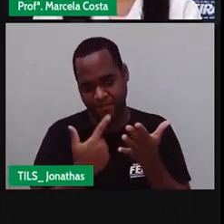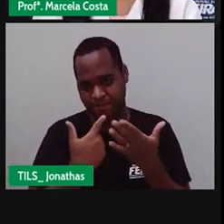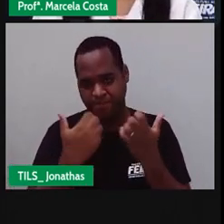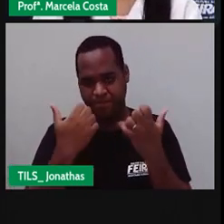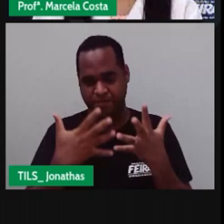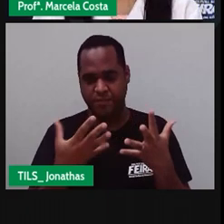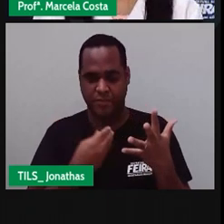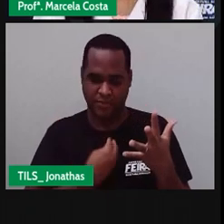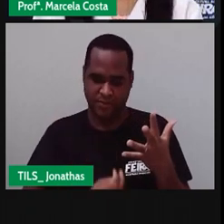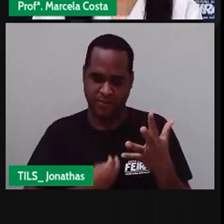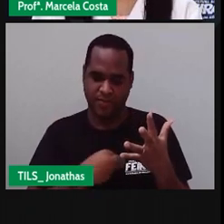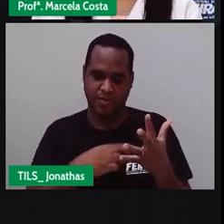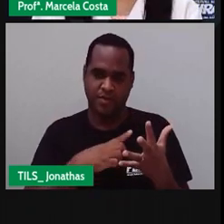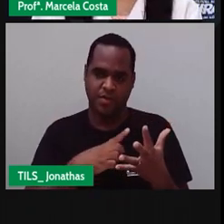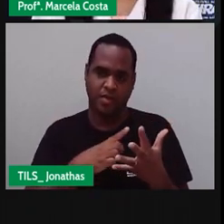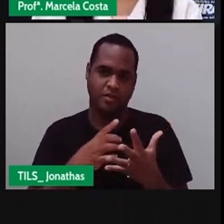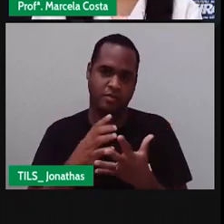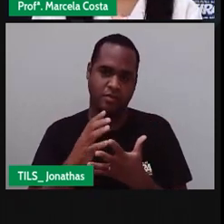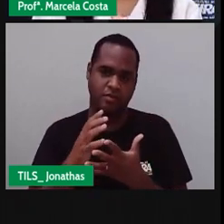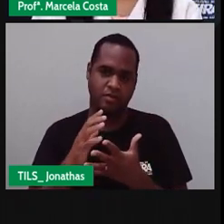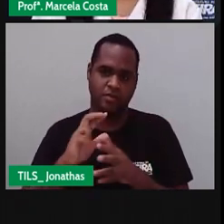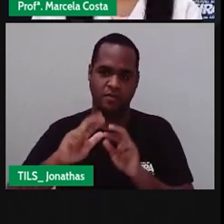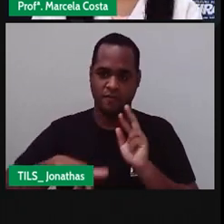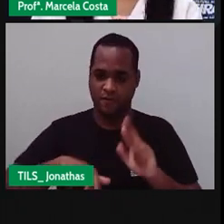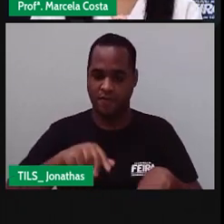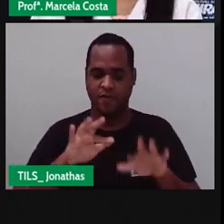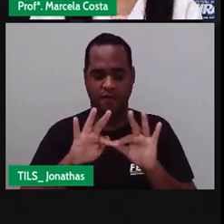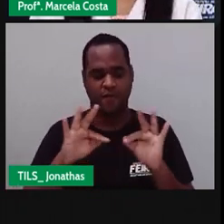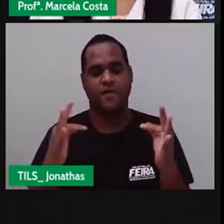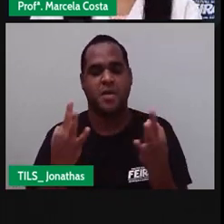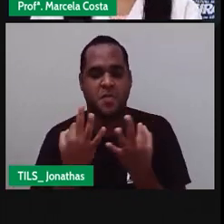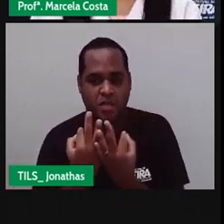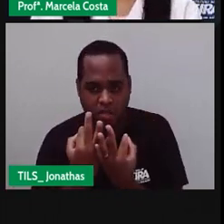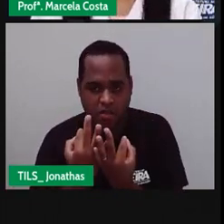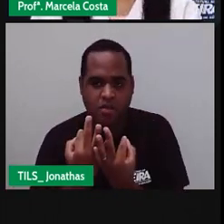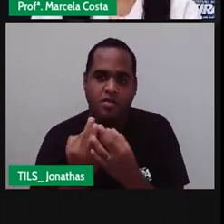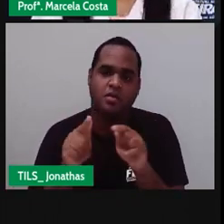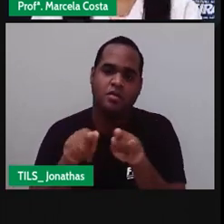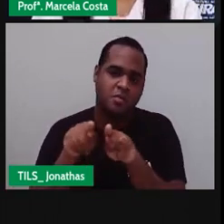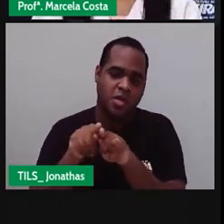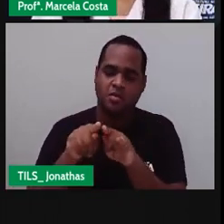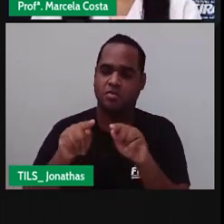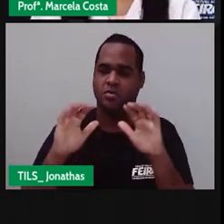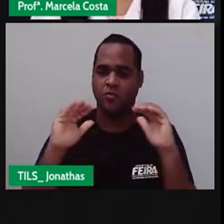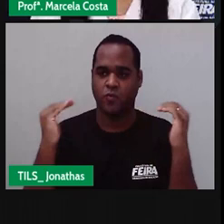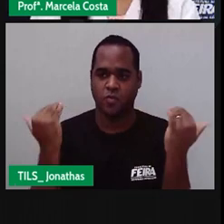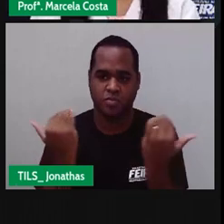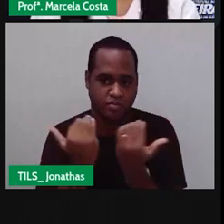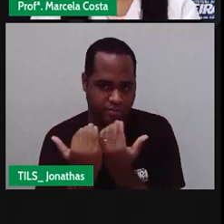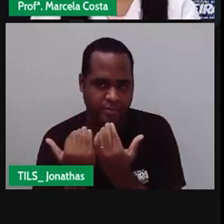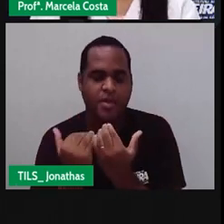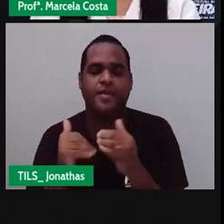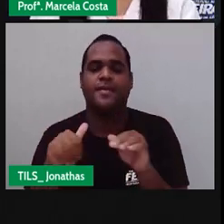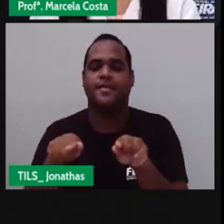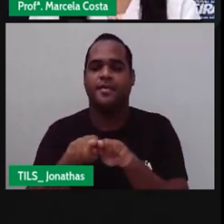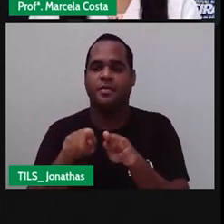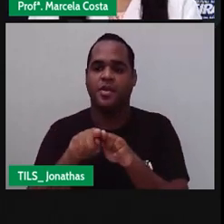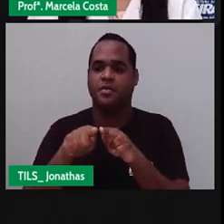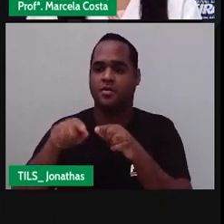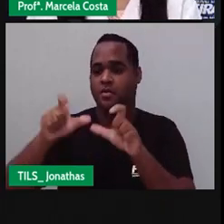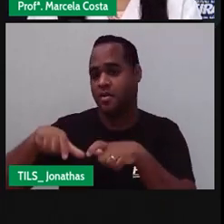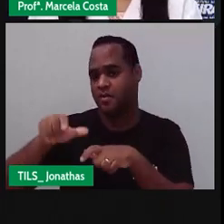isso A diversidade Que você vê Na sua família Na sua comunidade No município